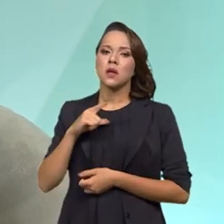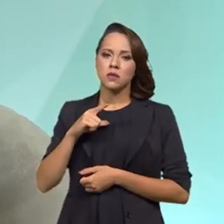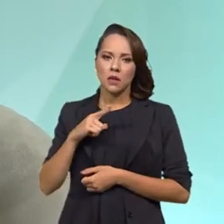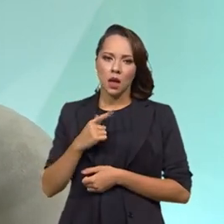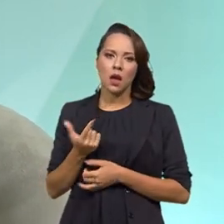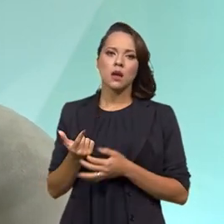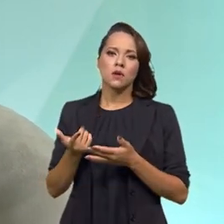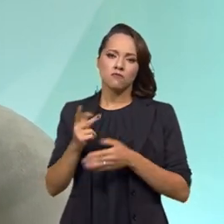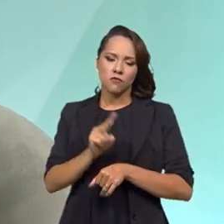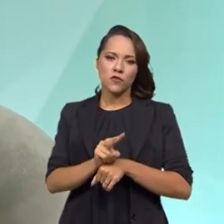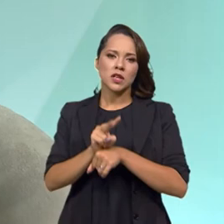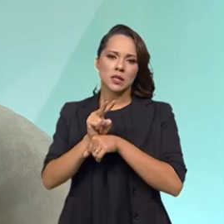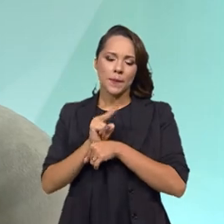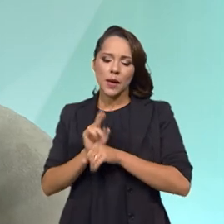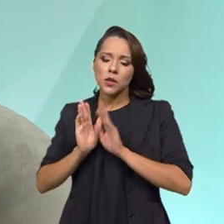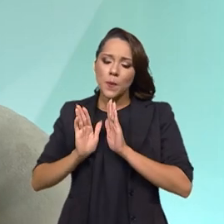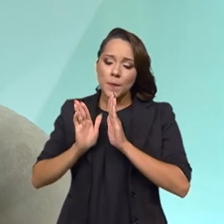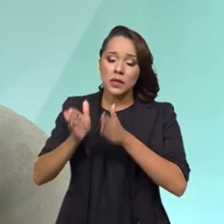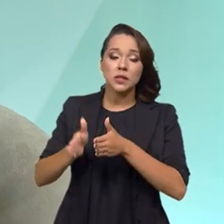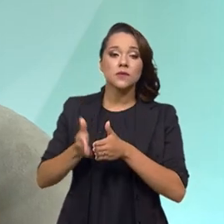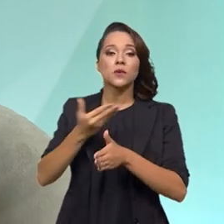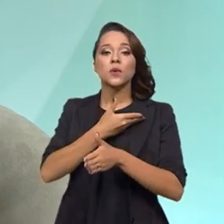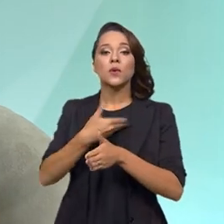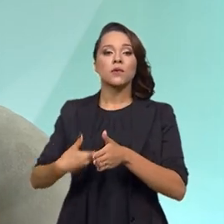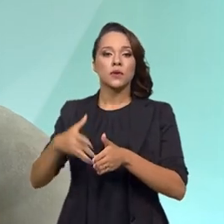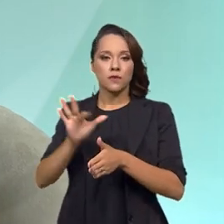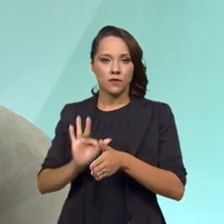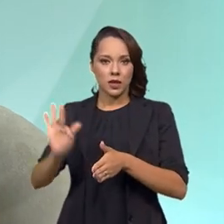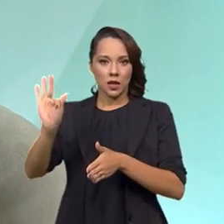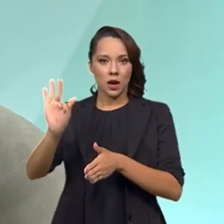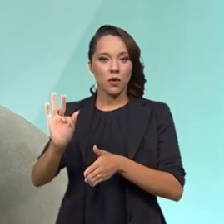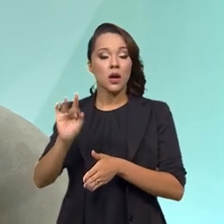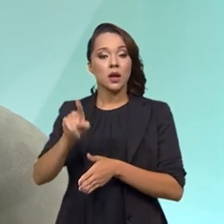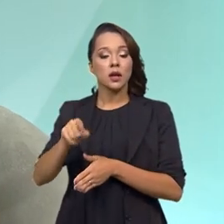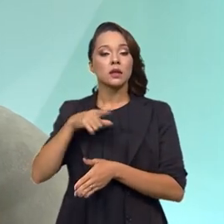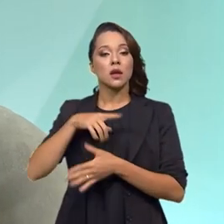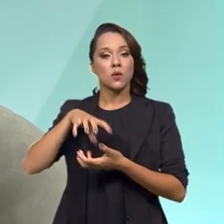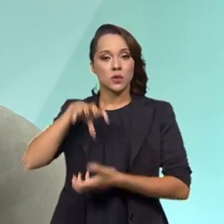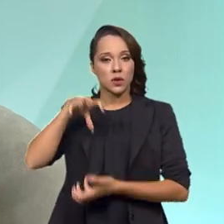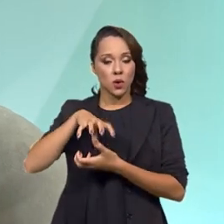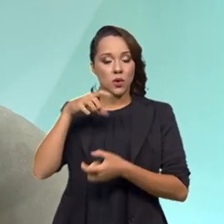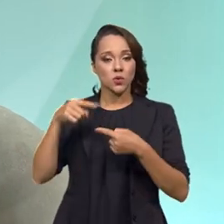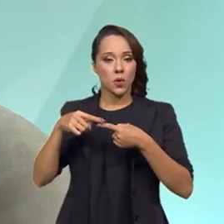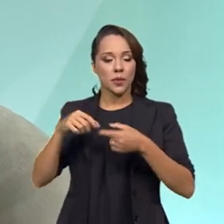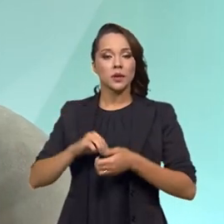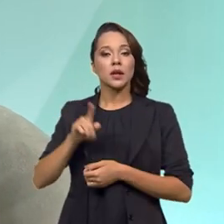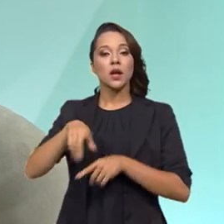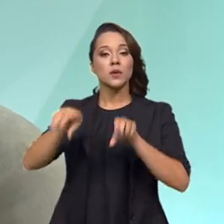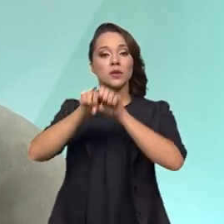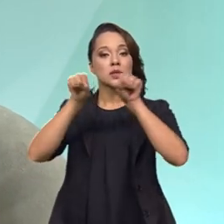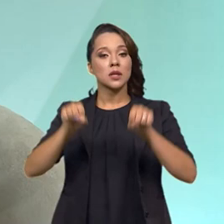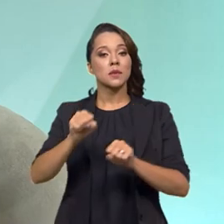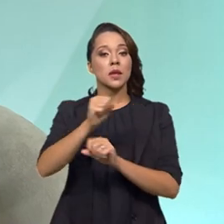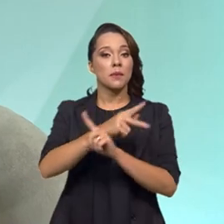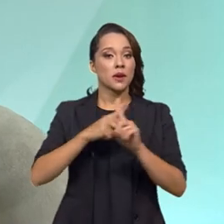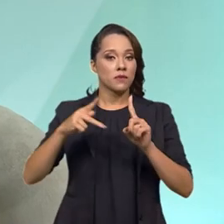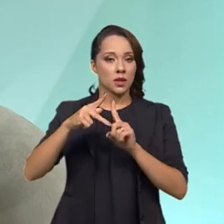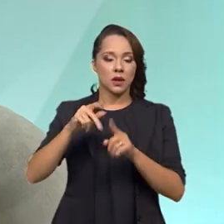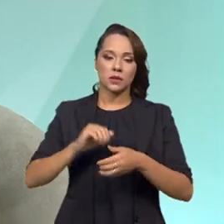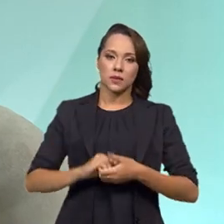fonte de financiamento específica do governo federal, que atinge os idosos, que é o sistema previdenciário.